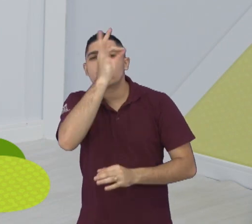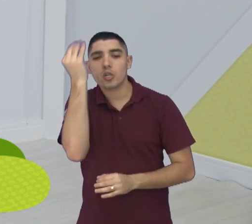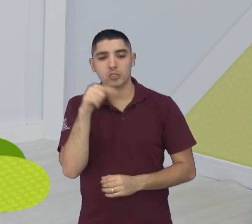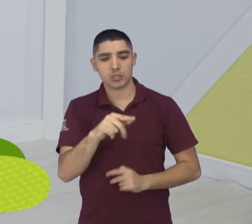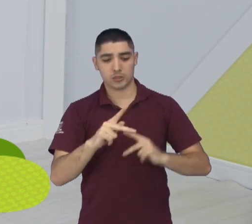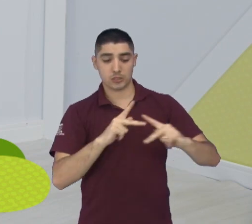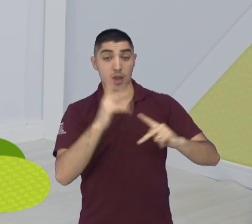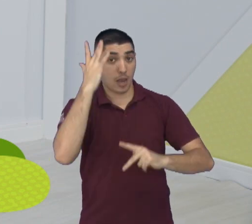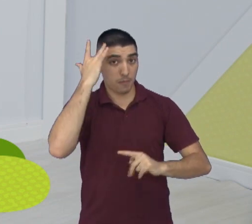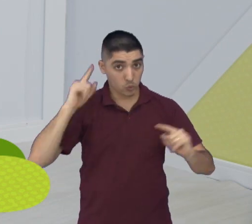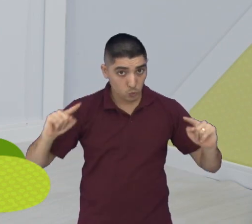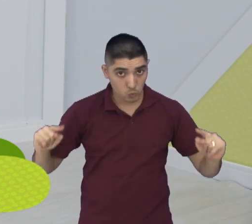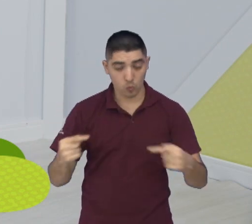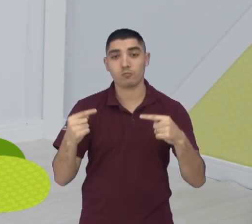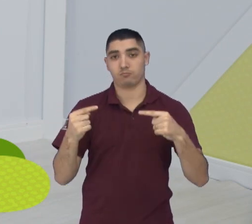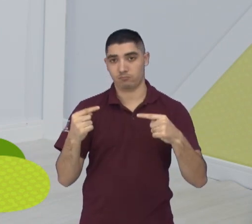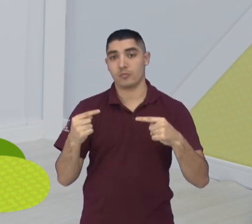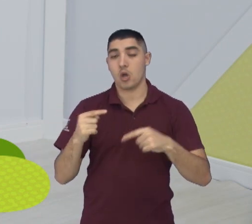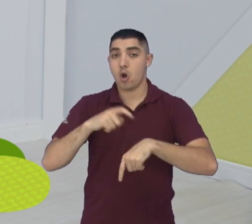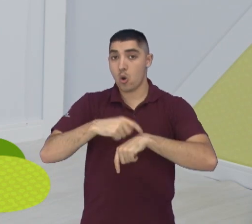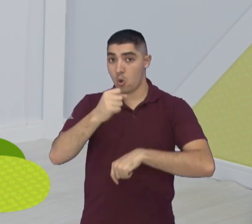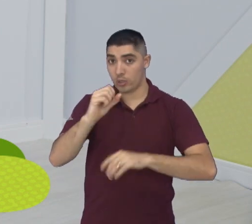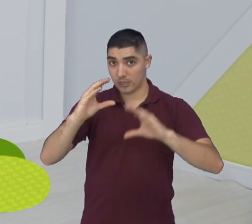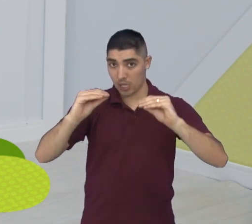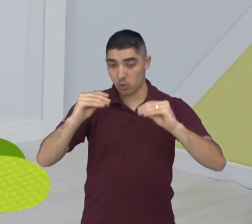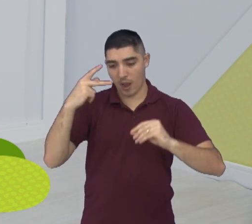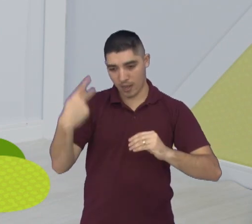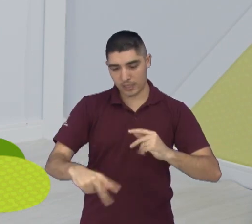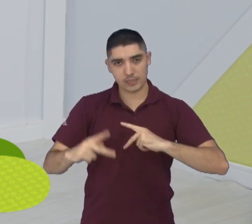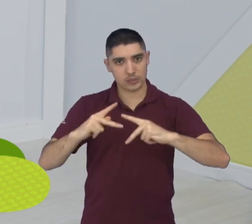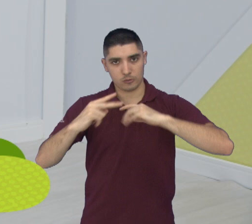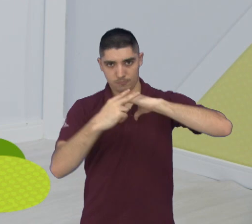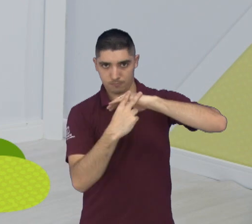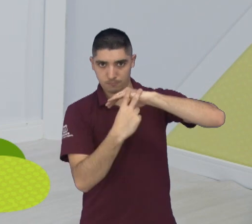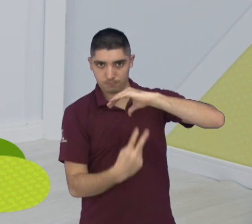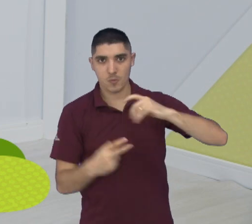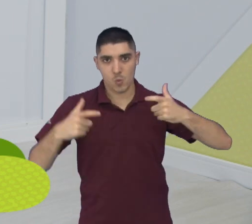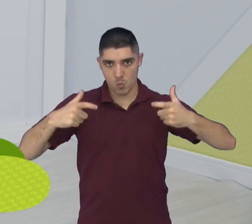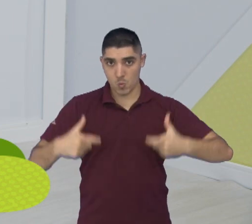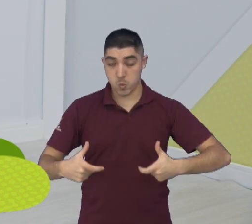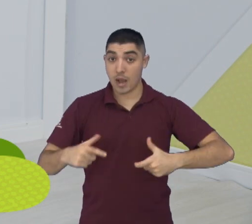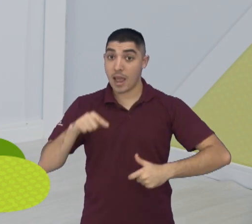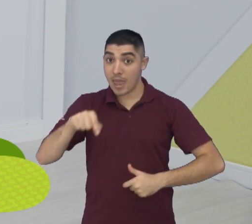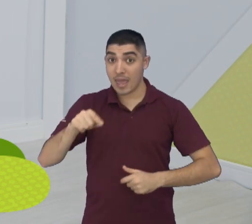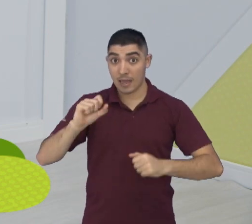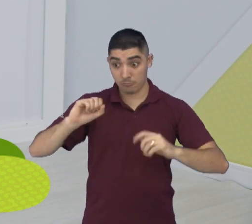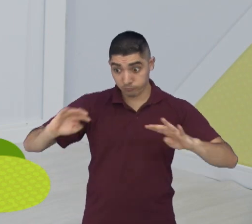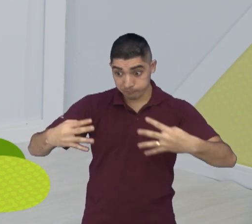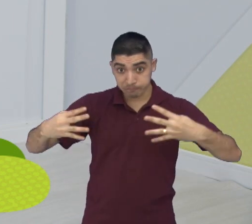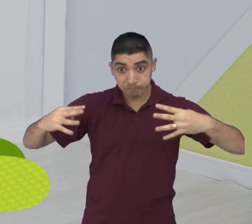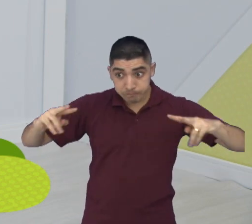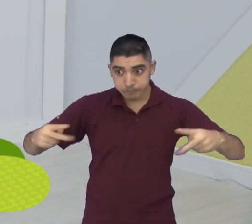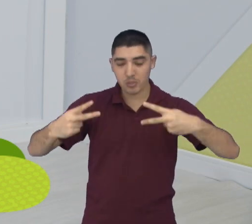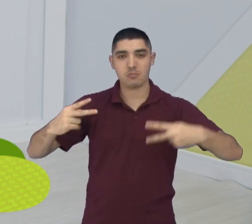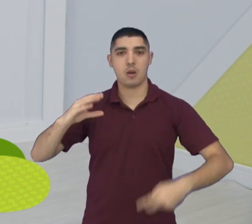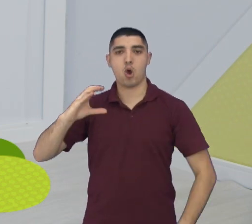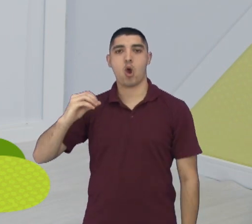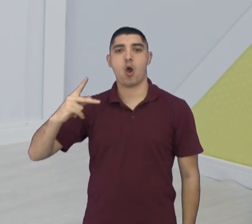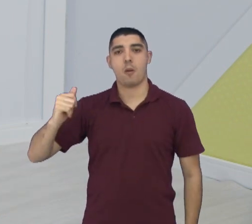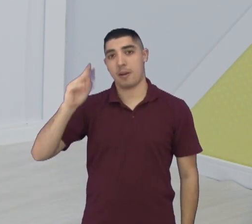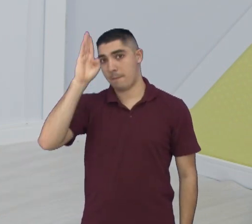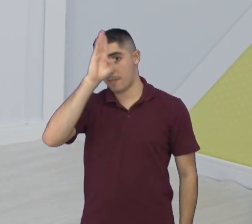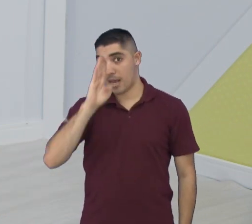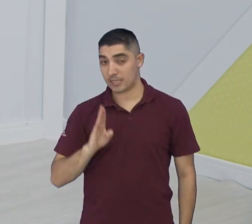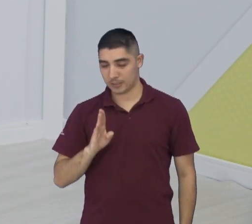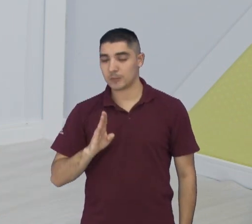amanhã, o Farmaconde Vôlei São José amanhã, 20 horas, Arena Farmaconde, decisão aí, vale e vaga na semifinal da Copa Brasil de Vôleibol